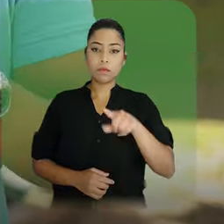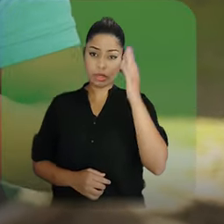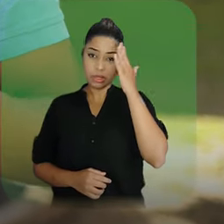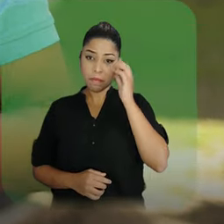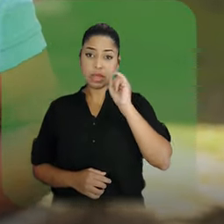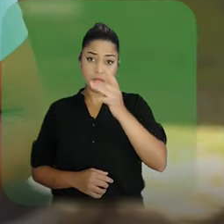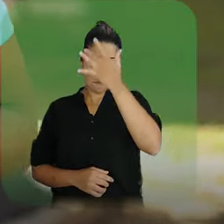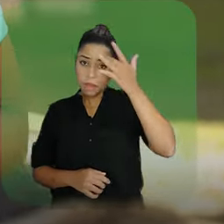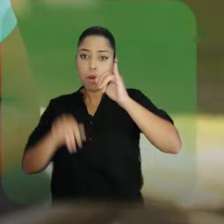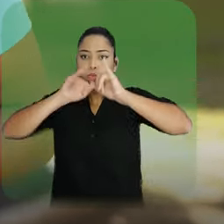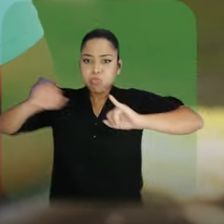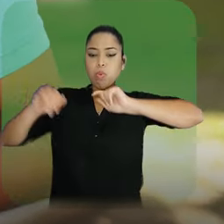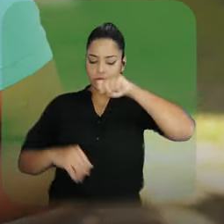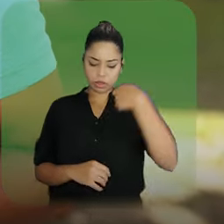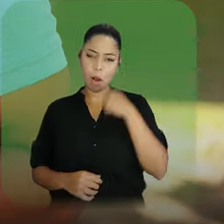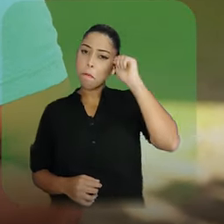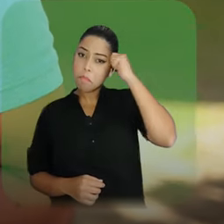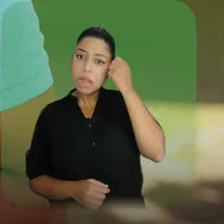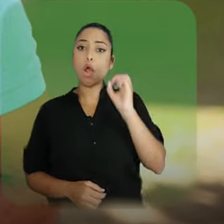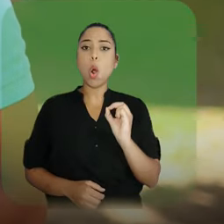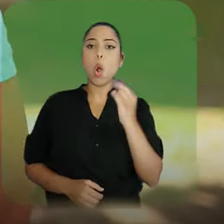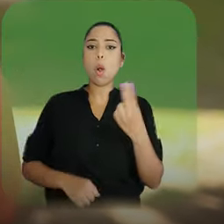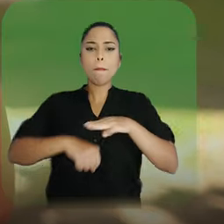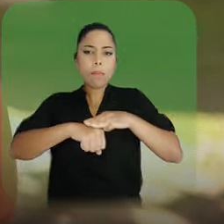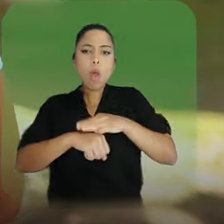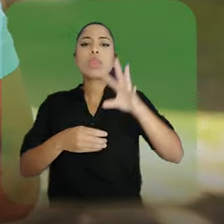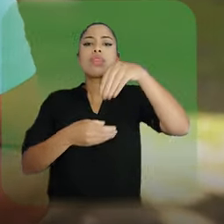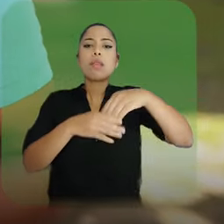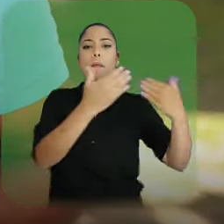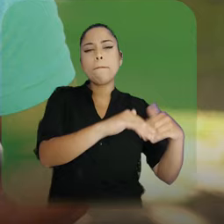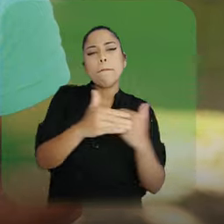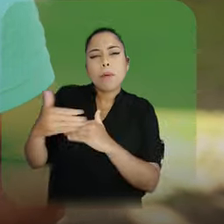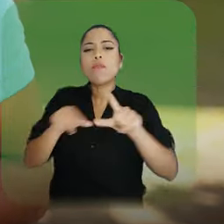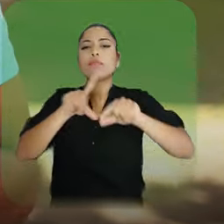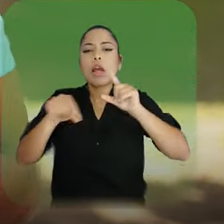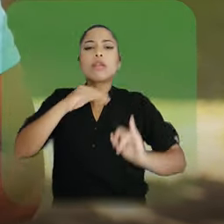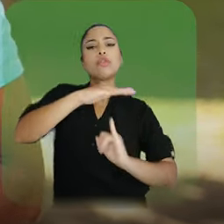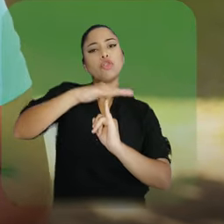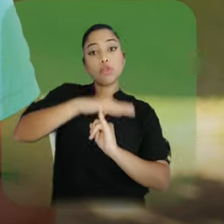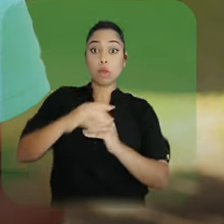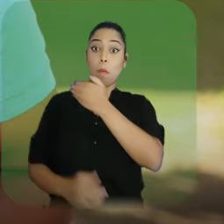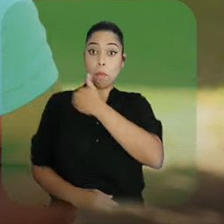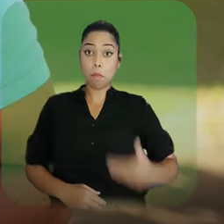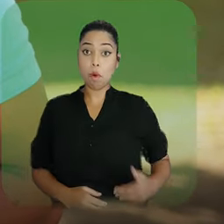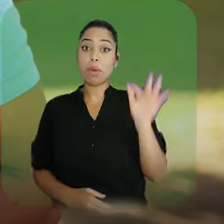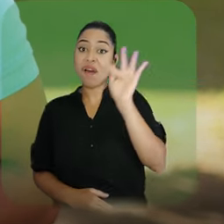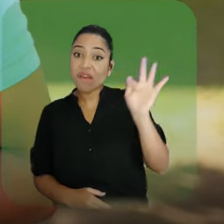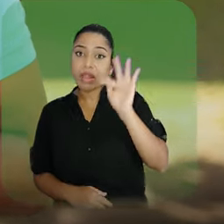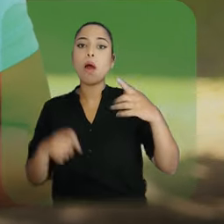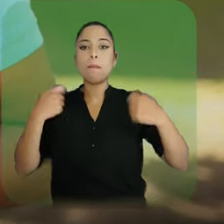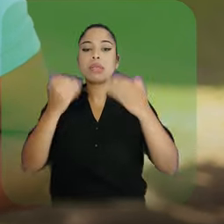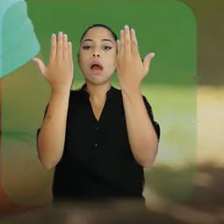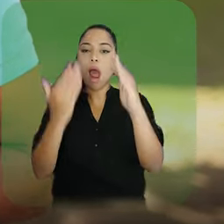Você sabia quem se autodeclarou como pessoa preta ou parda em processos seletivos promovidos por instituições federais?